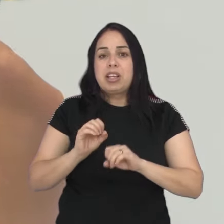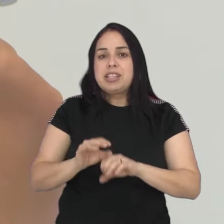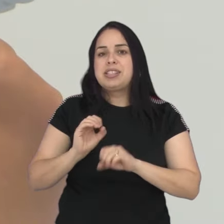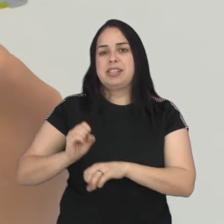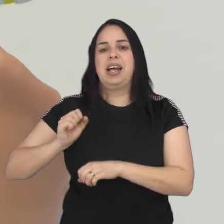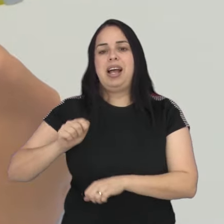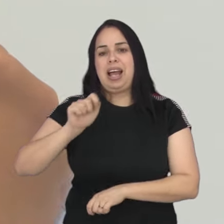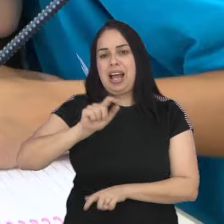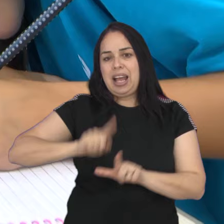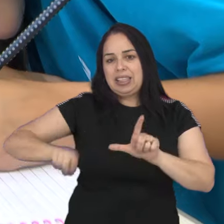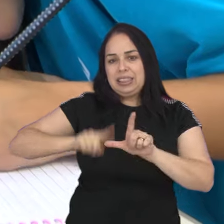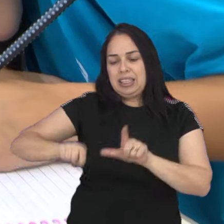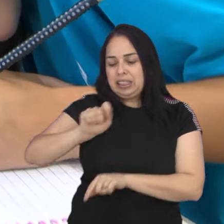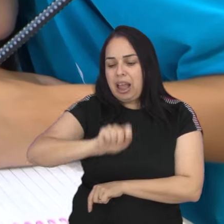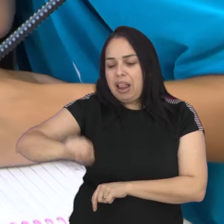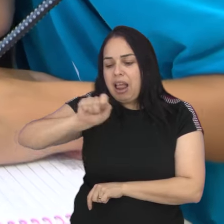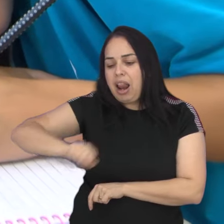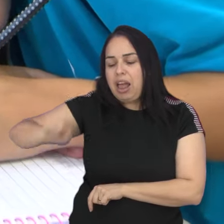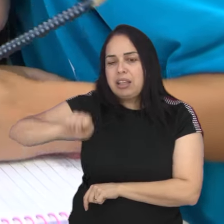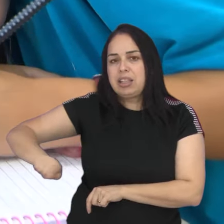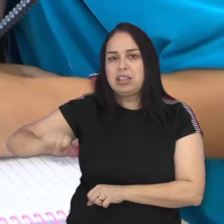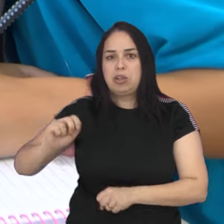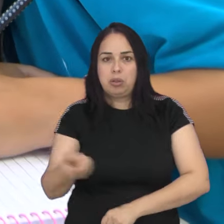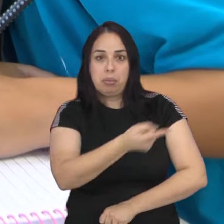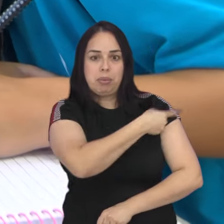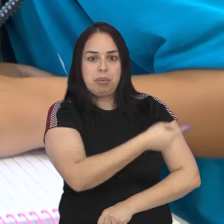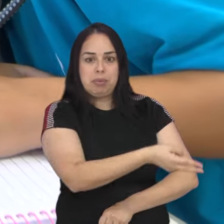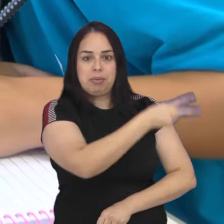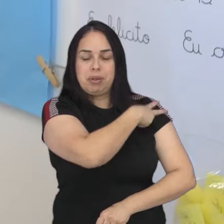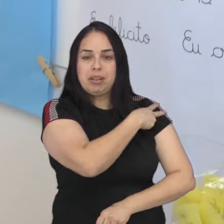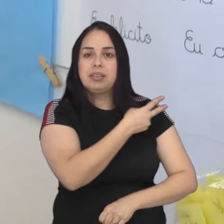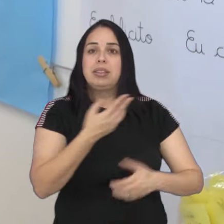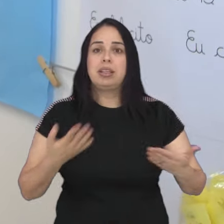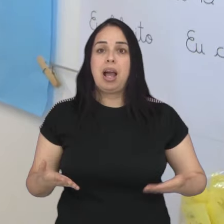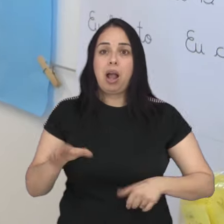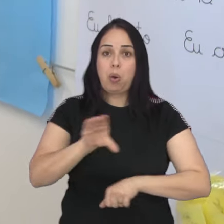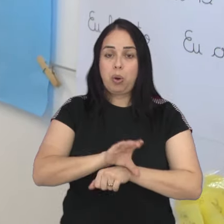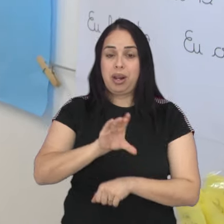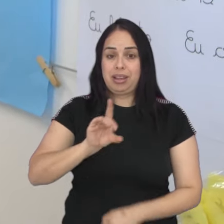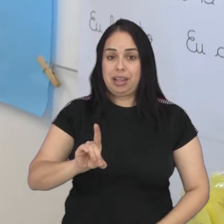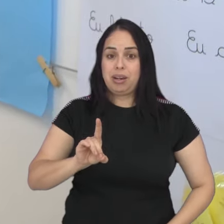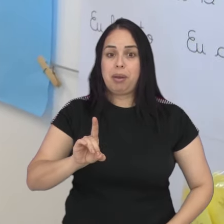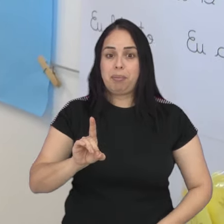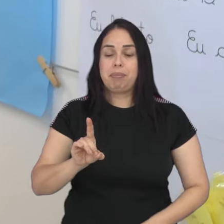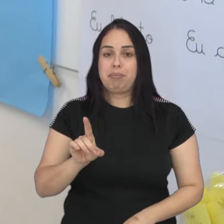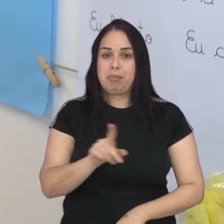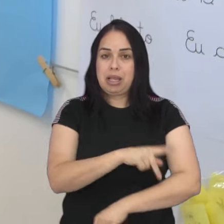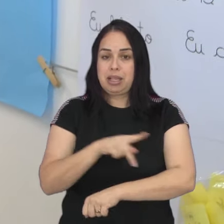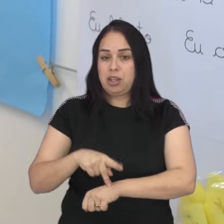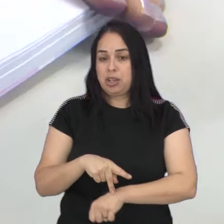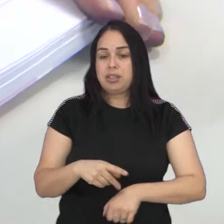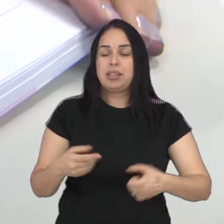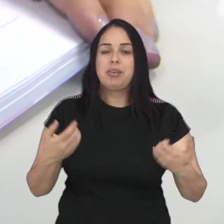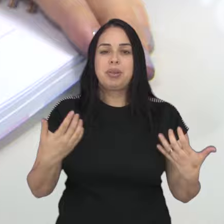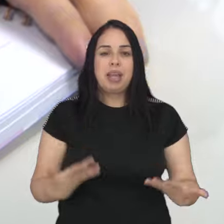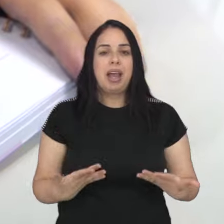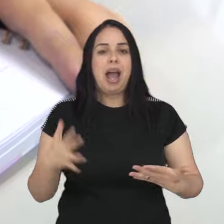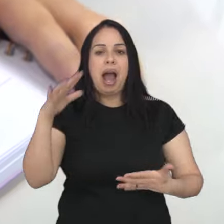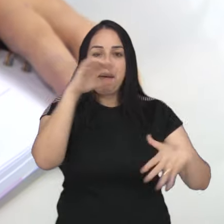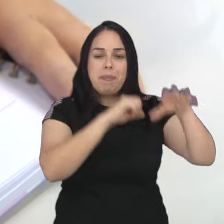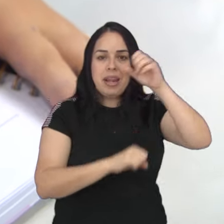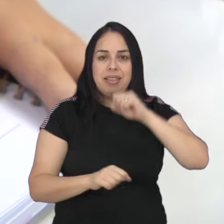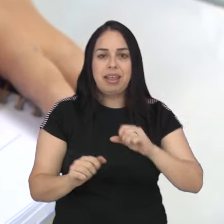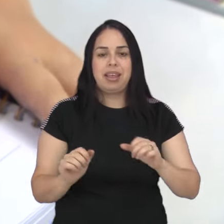escrever em letra cursiva nos primeiros anos do ensino fundamental. Segundo esta coordenadora pedagógica, manter a